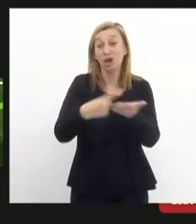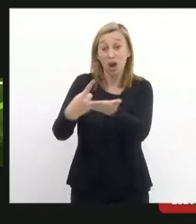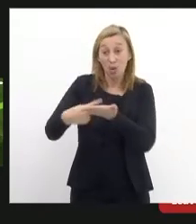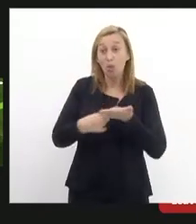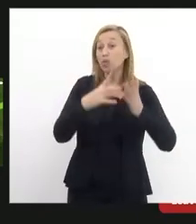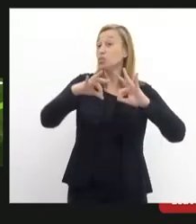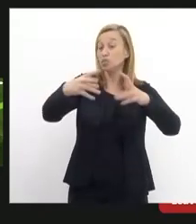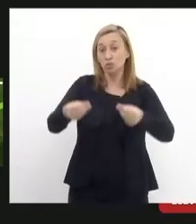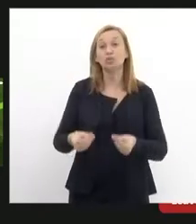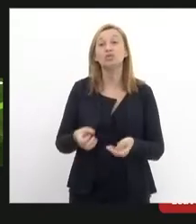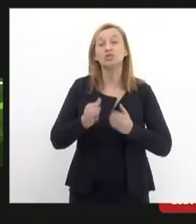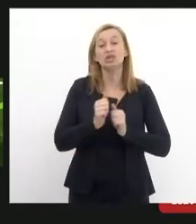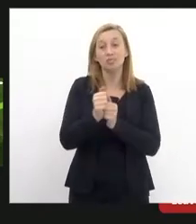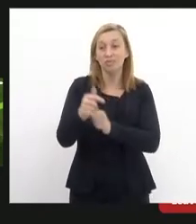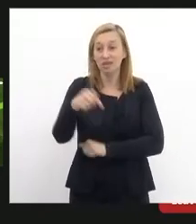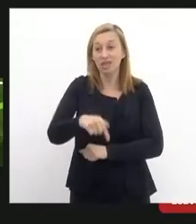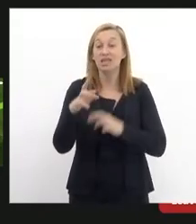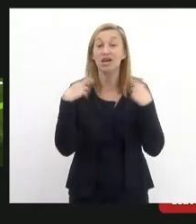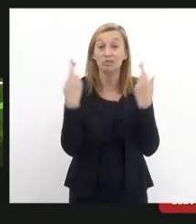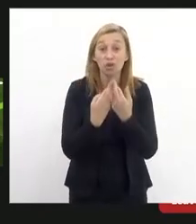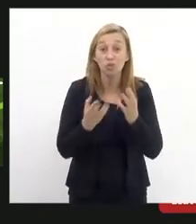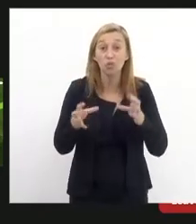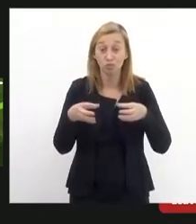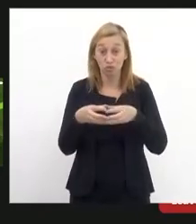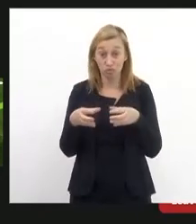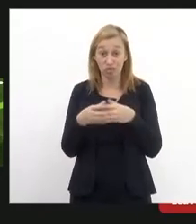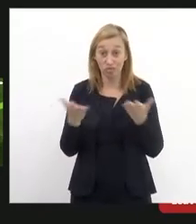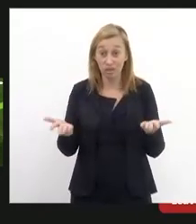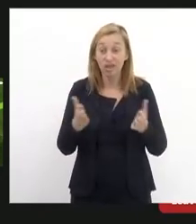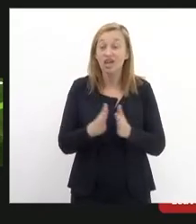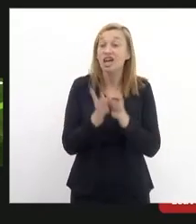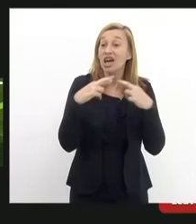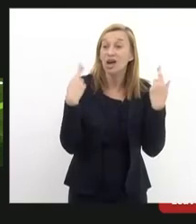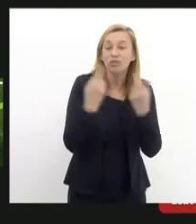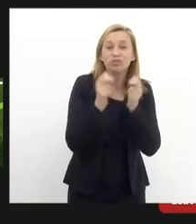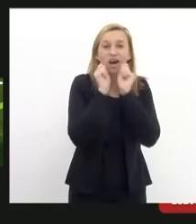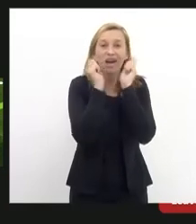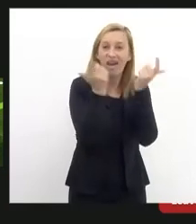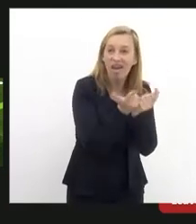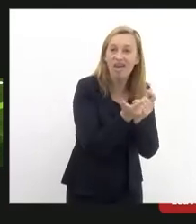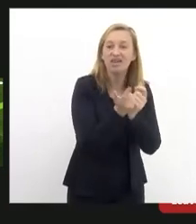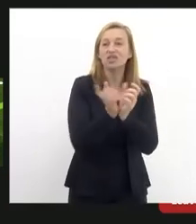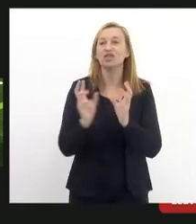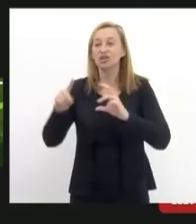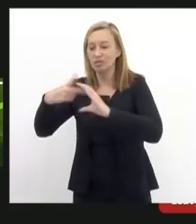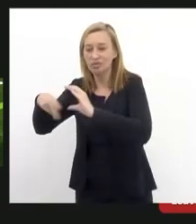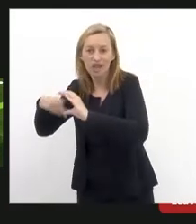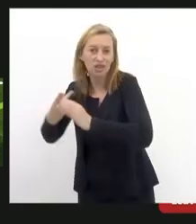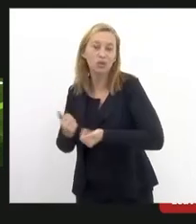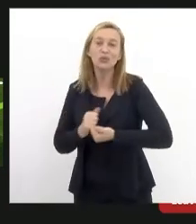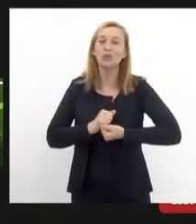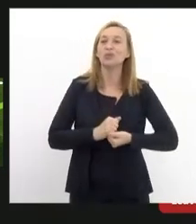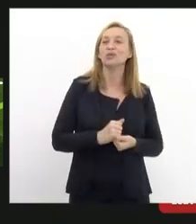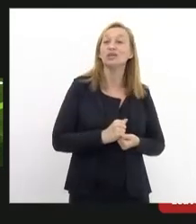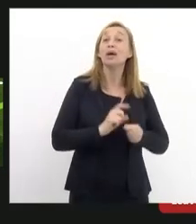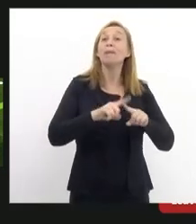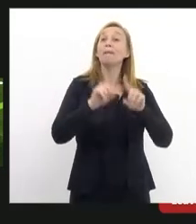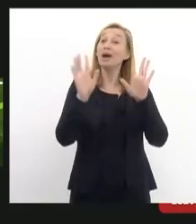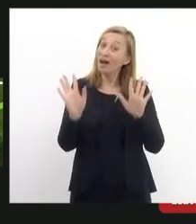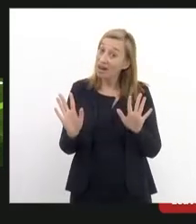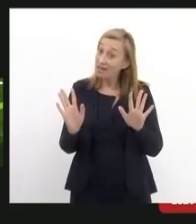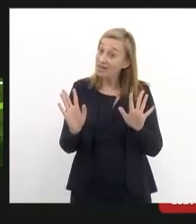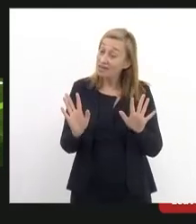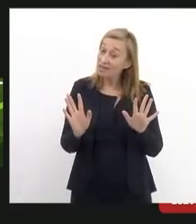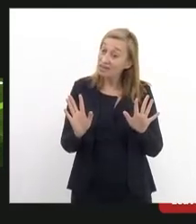encaminhamento aqui é essa reunião conjunta que reúne a LERJ que reúne Câmara dos Vereadores mas que